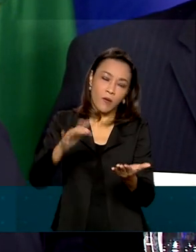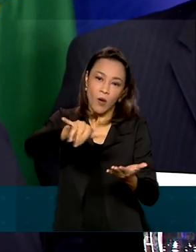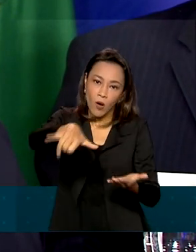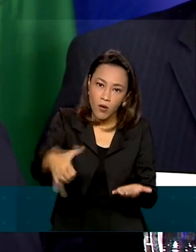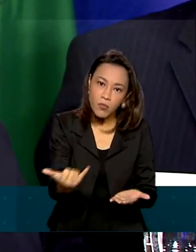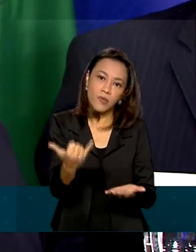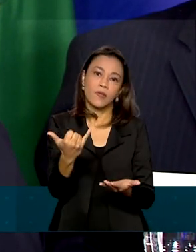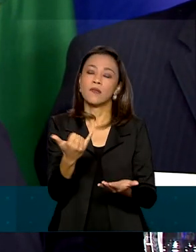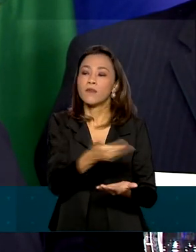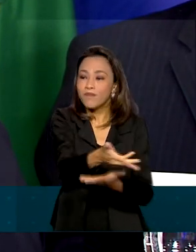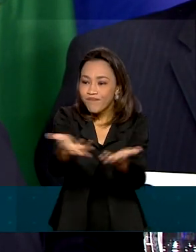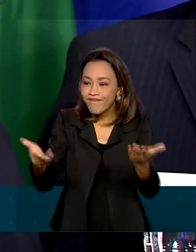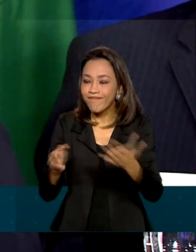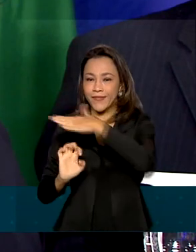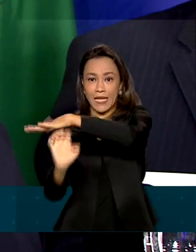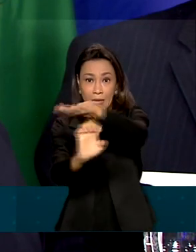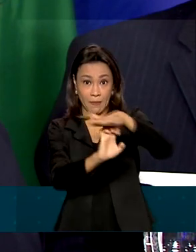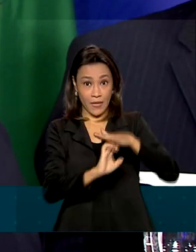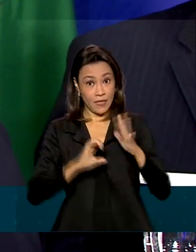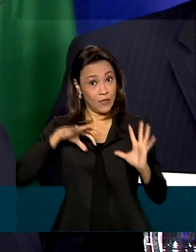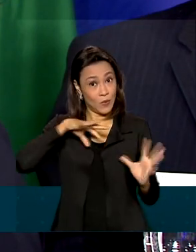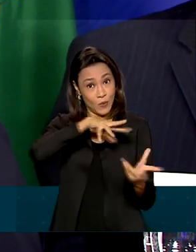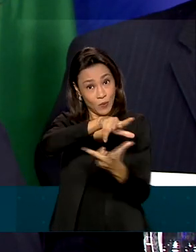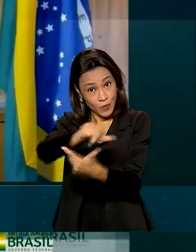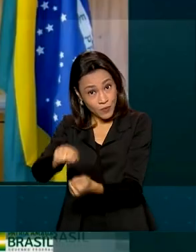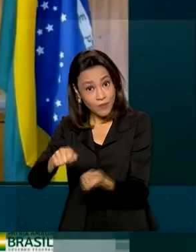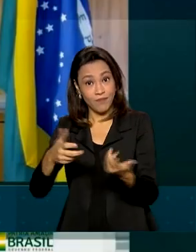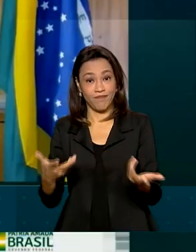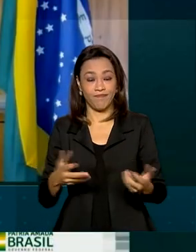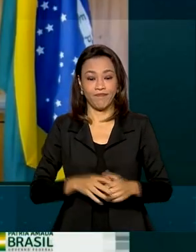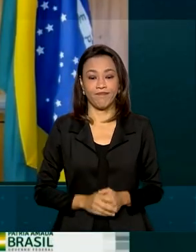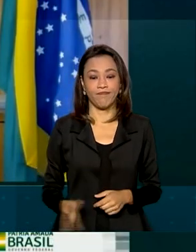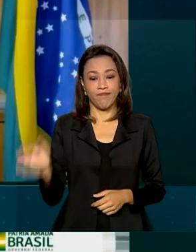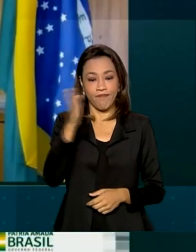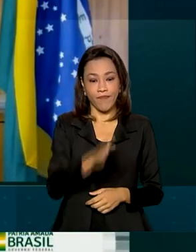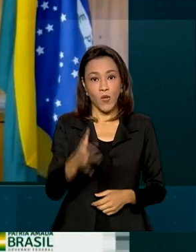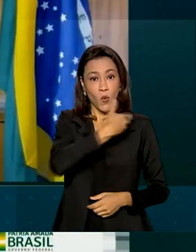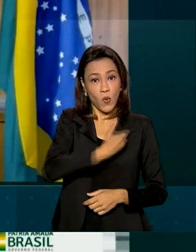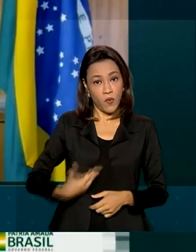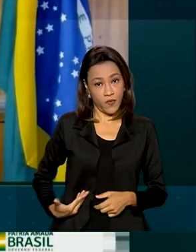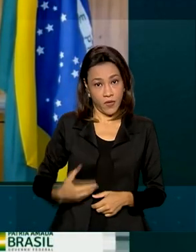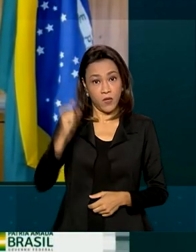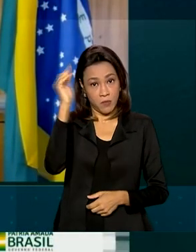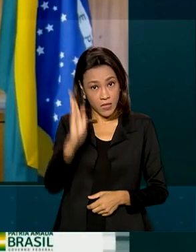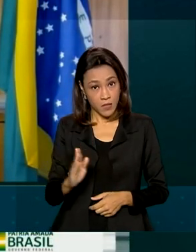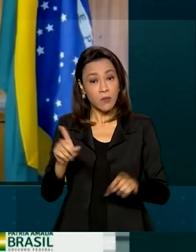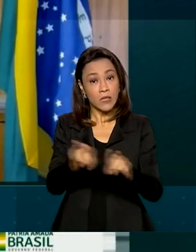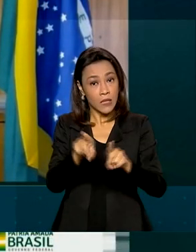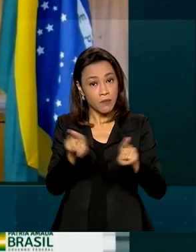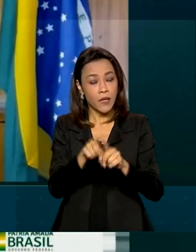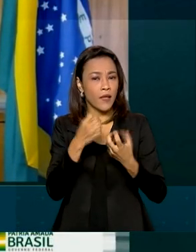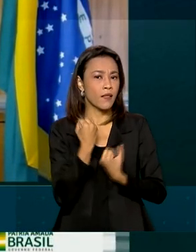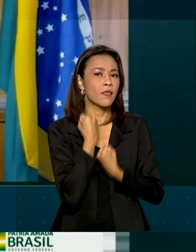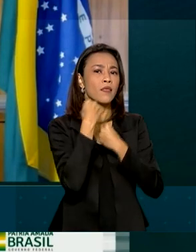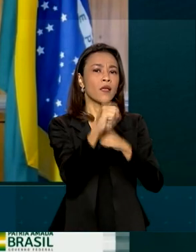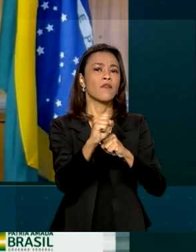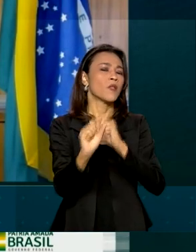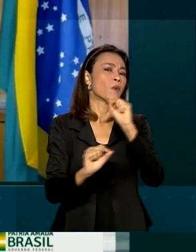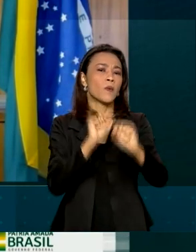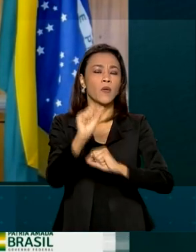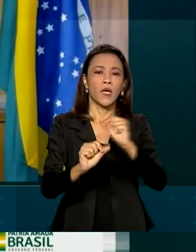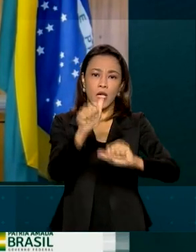a investidores de todo o mundo por suas potencialidades. O governo brasileiro defendeu também a necessidade das reformas